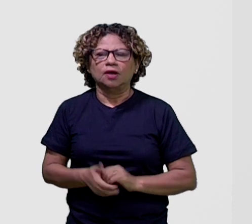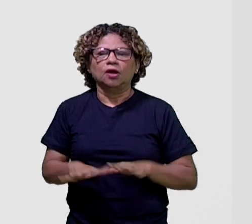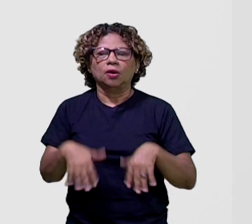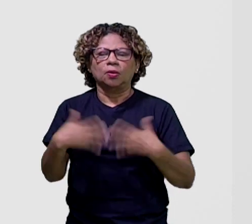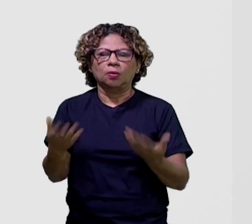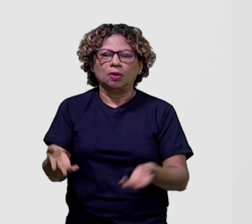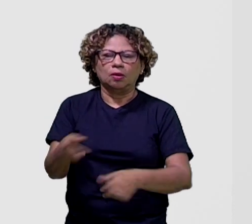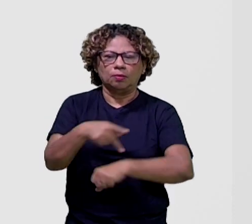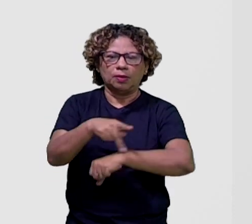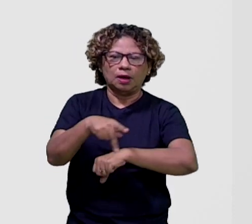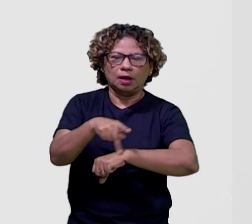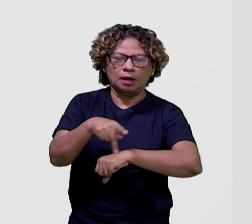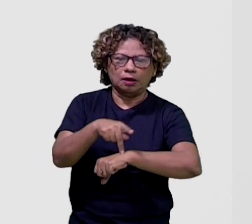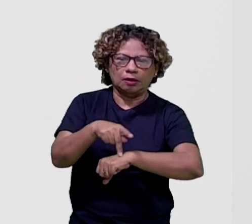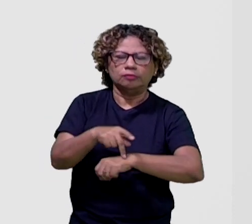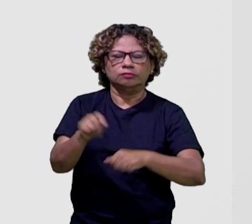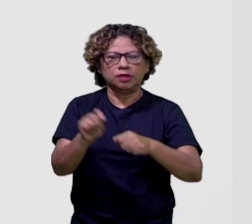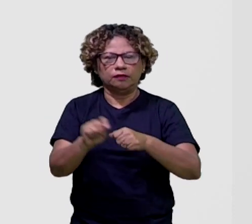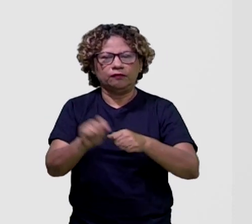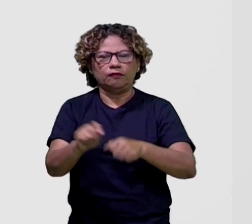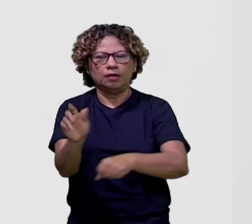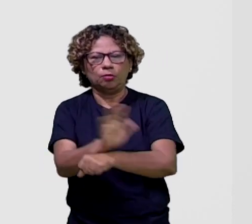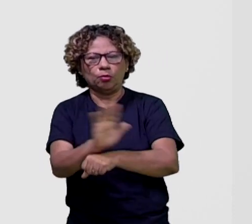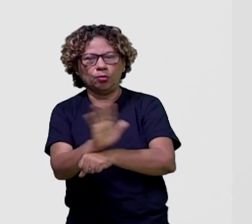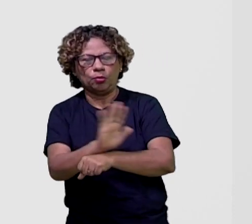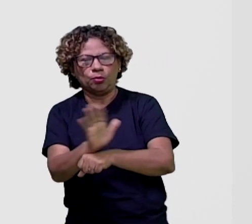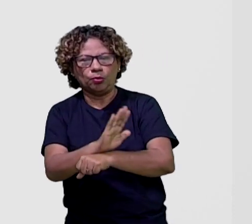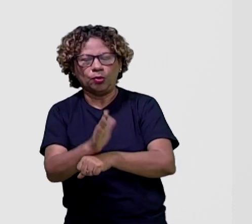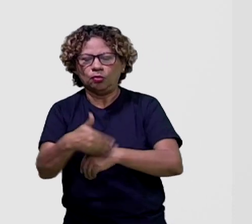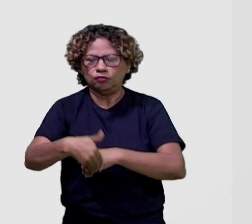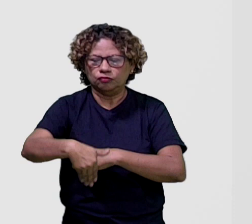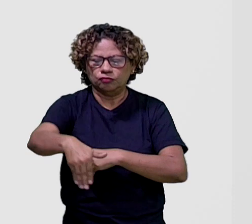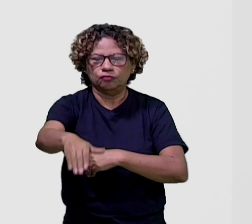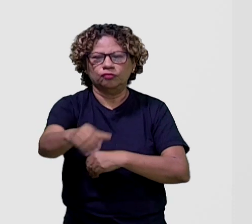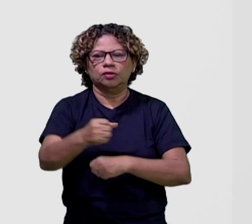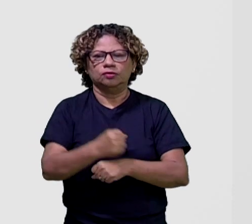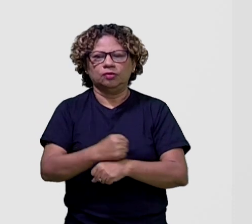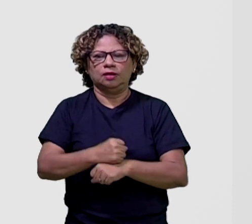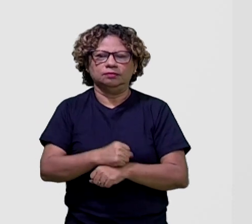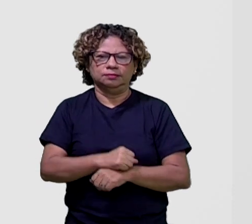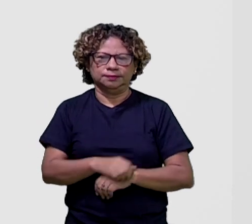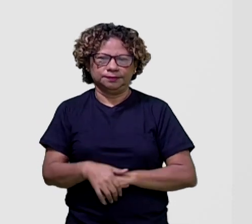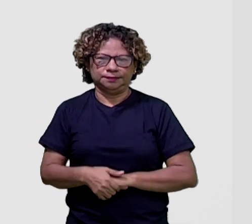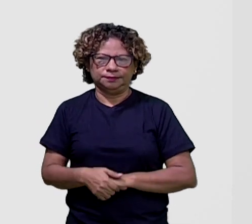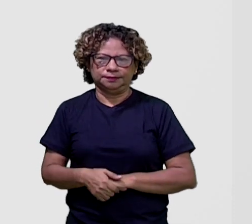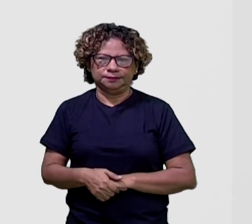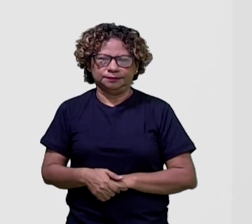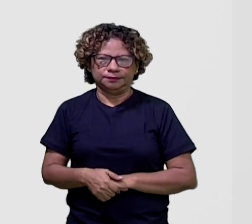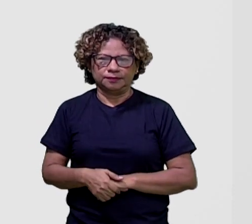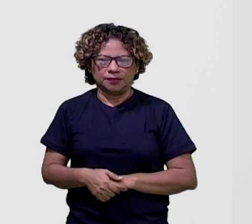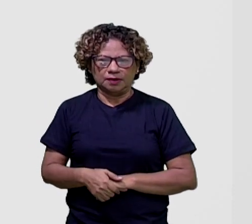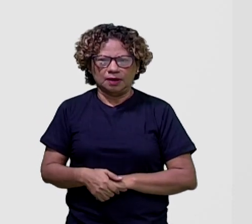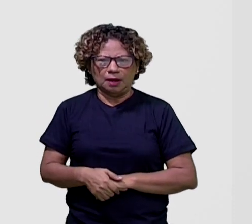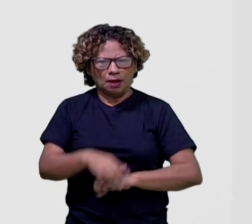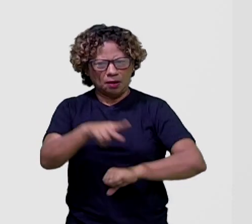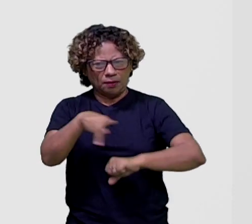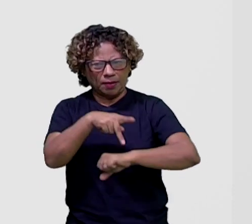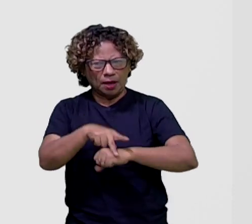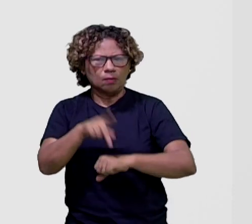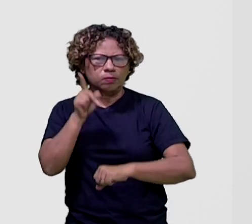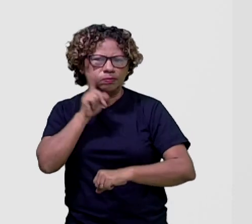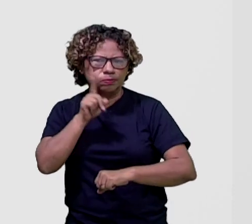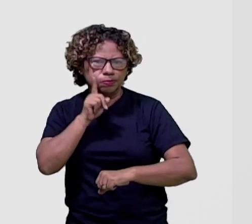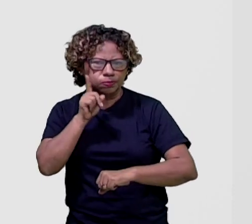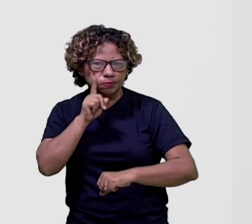mais filmes por ano? A gente tem aí três alternativas. O primeiro é Estados Unidos com